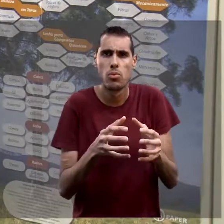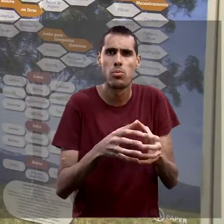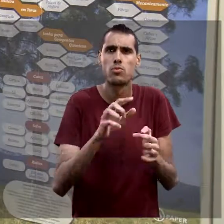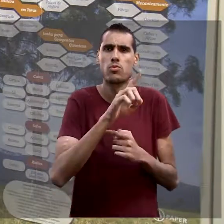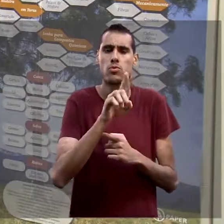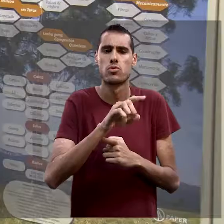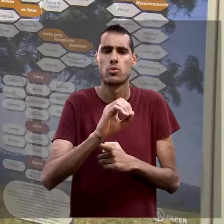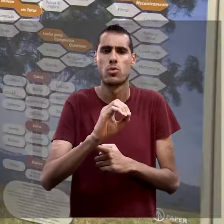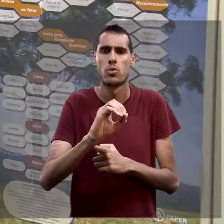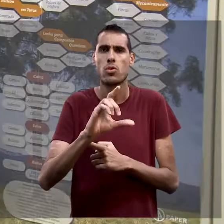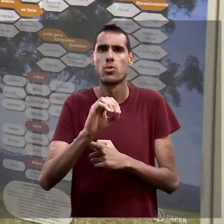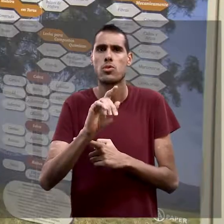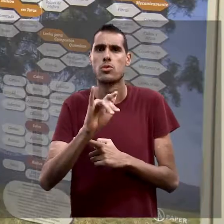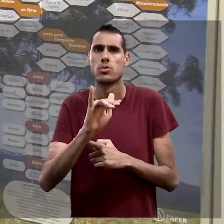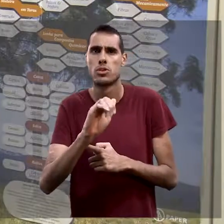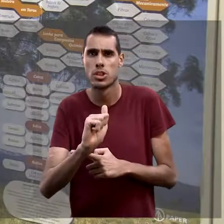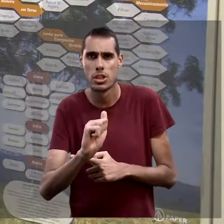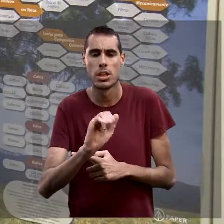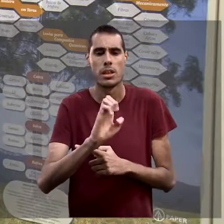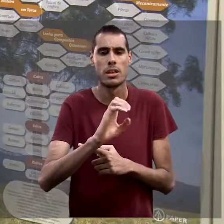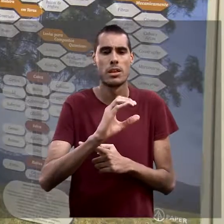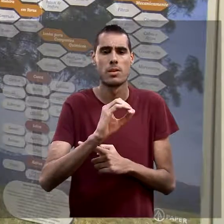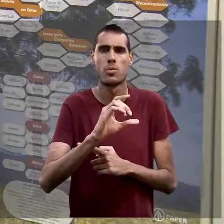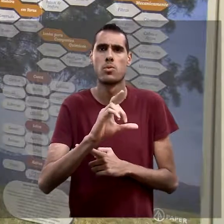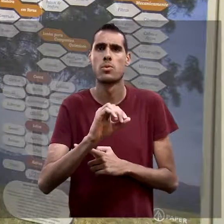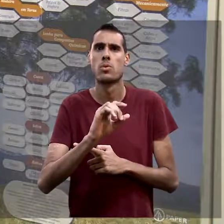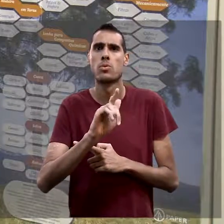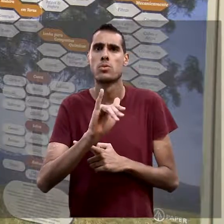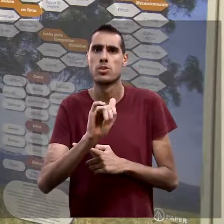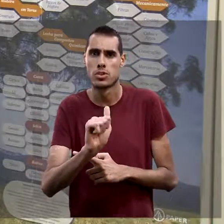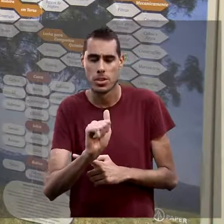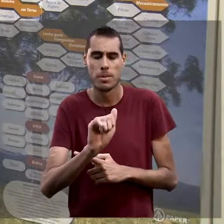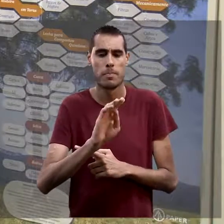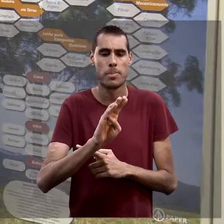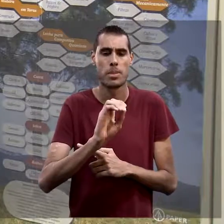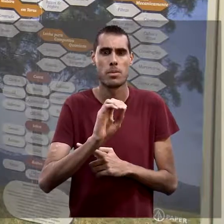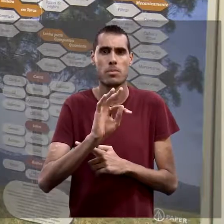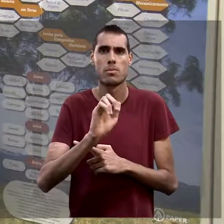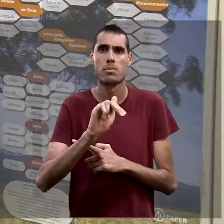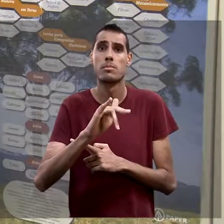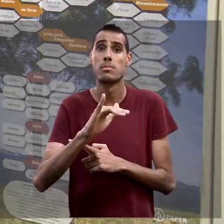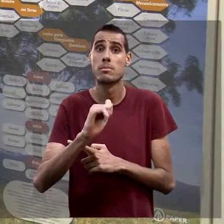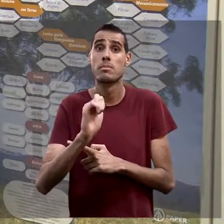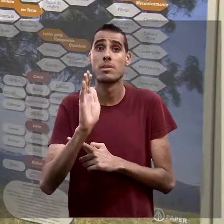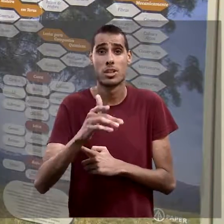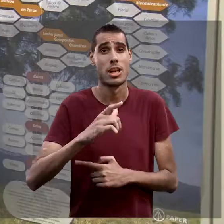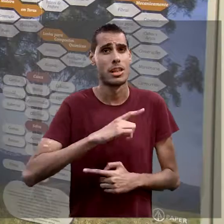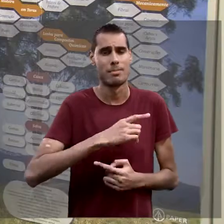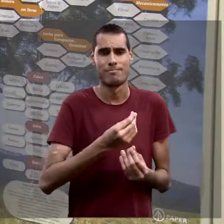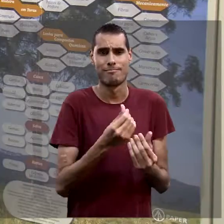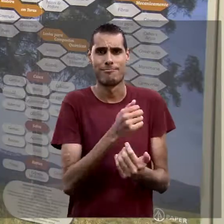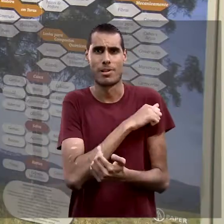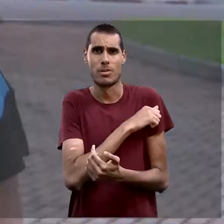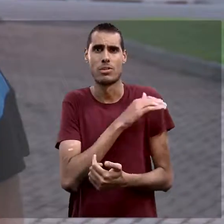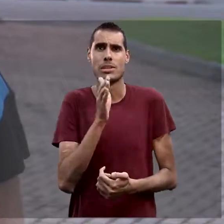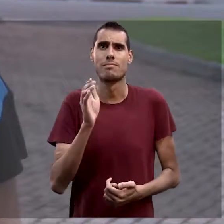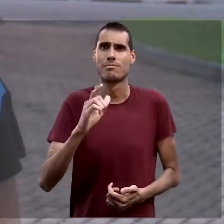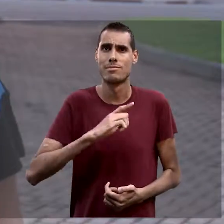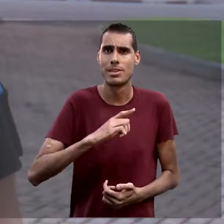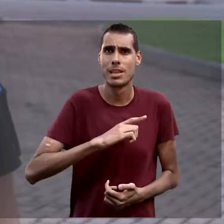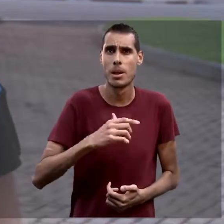à zoologia, à botânica. Nós temos vários alunos já com bolsa de iniciação científica.